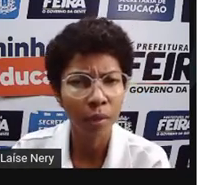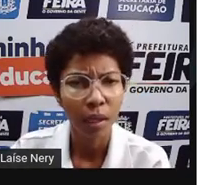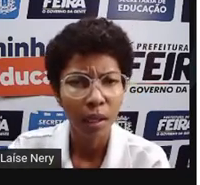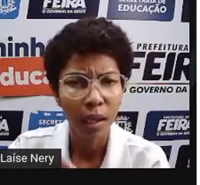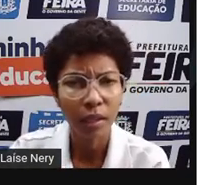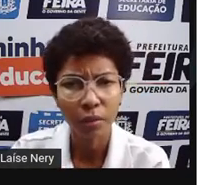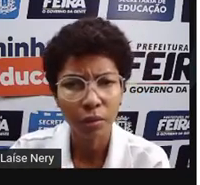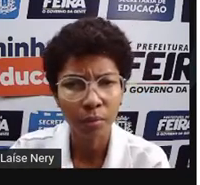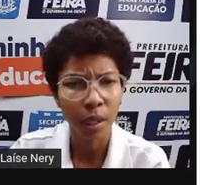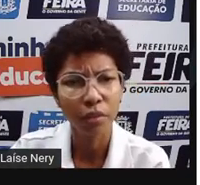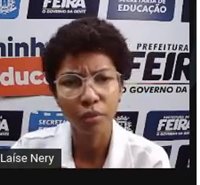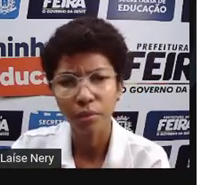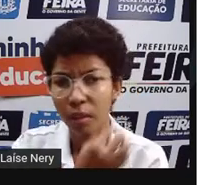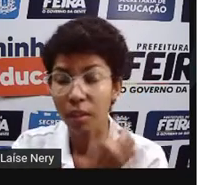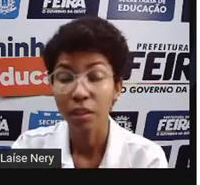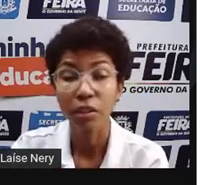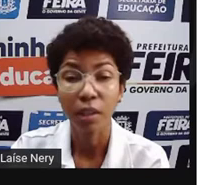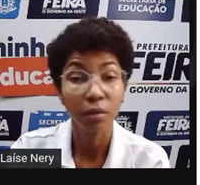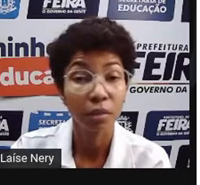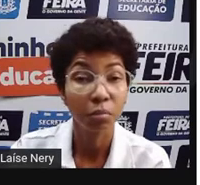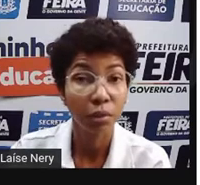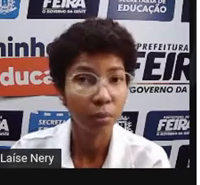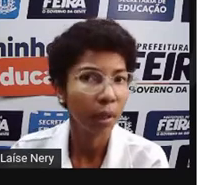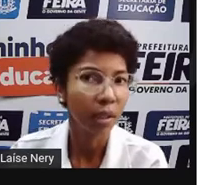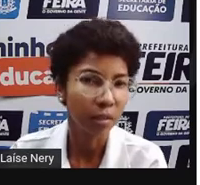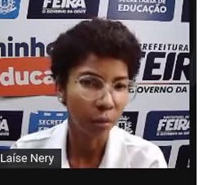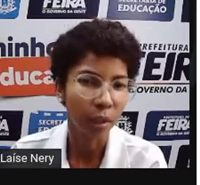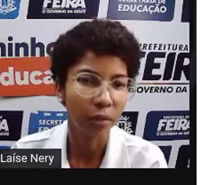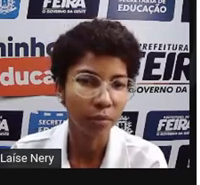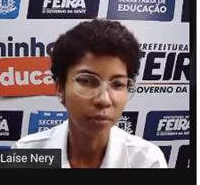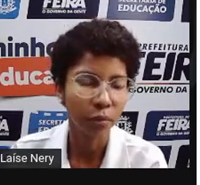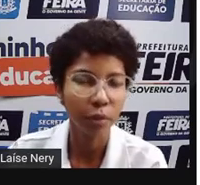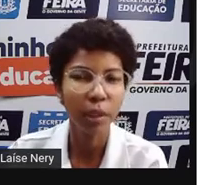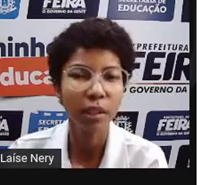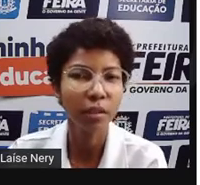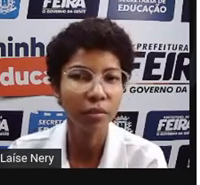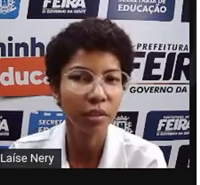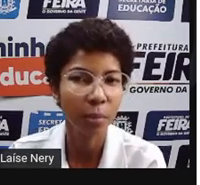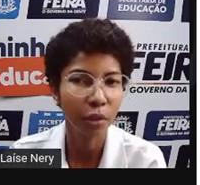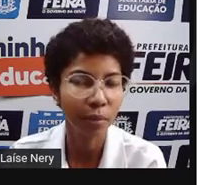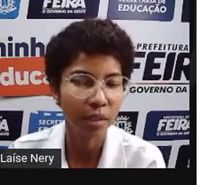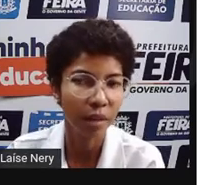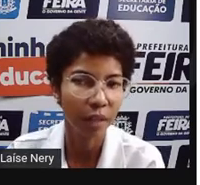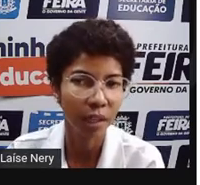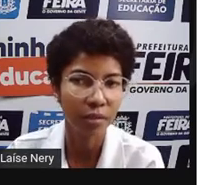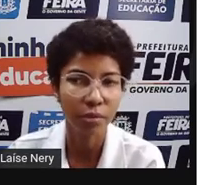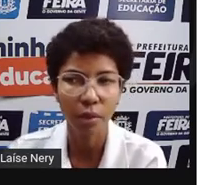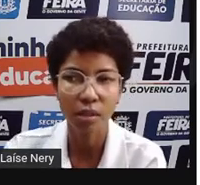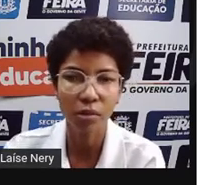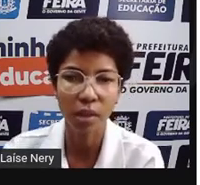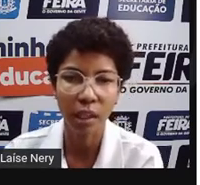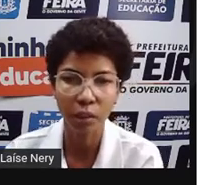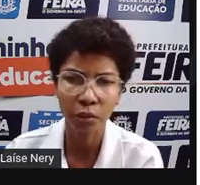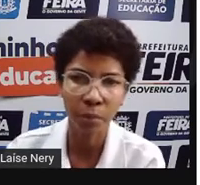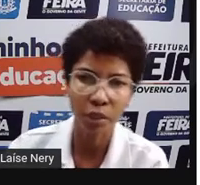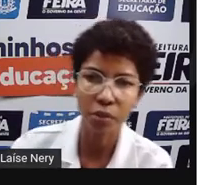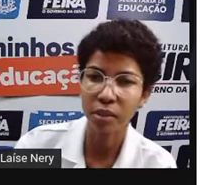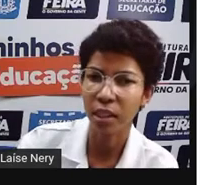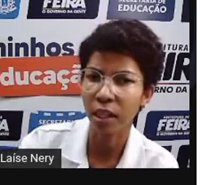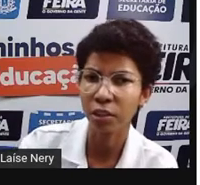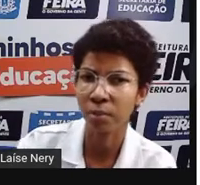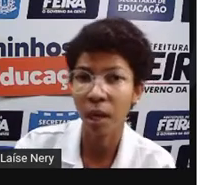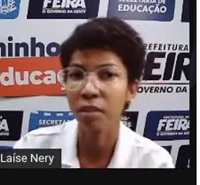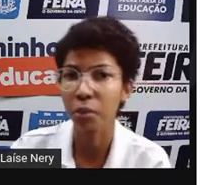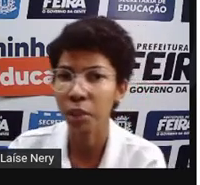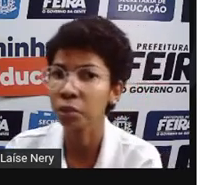algum eletrodoméstico que está contribuindo para esse aumento? Como é que você pode observar isso? Quais são os eletrodomésticos